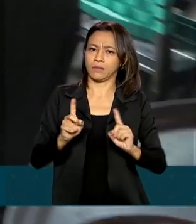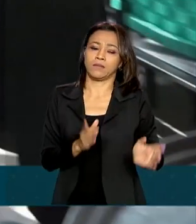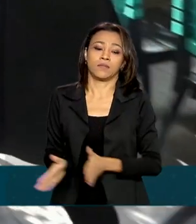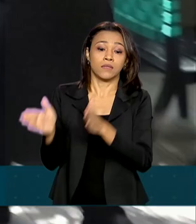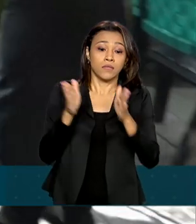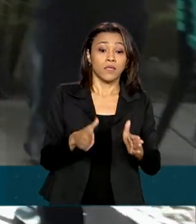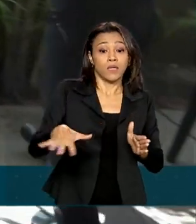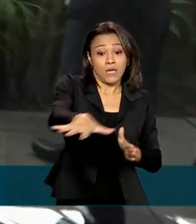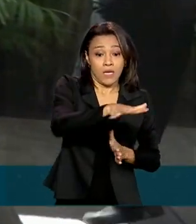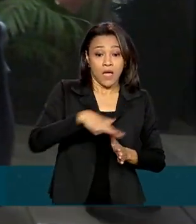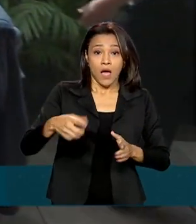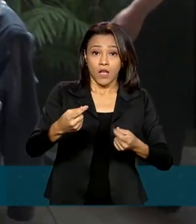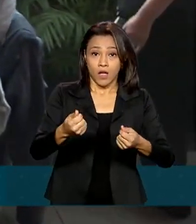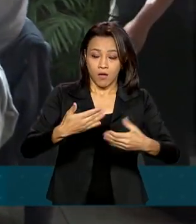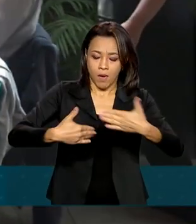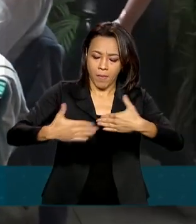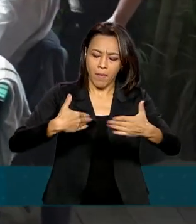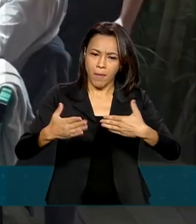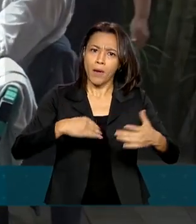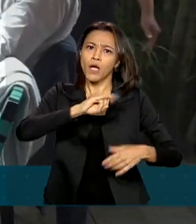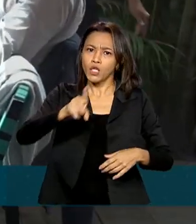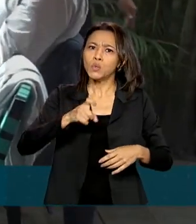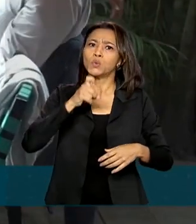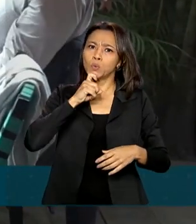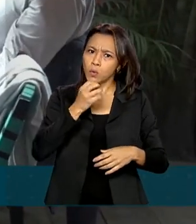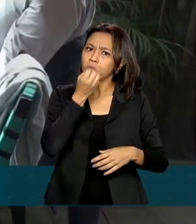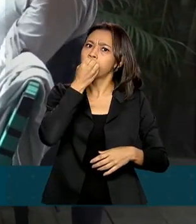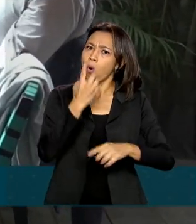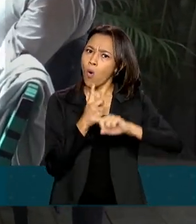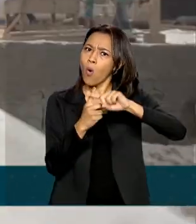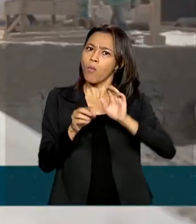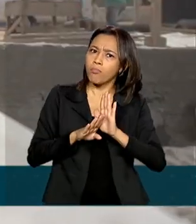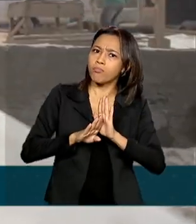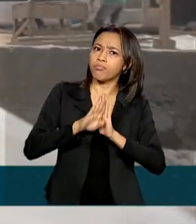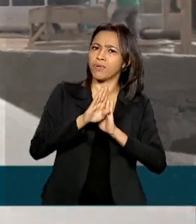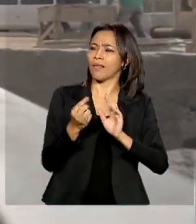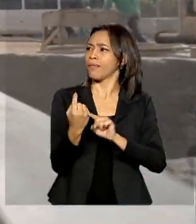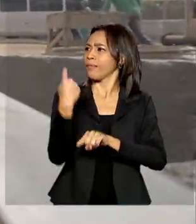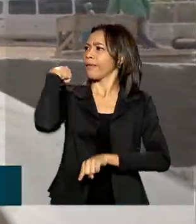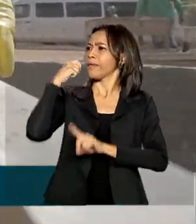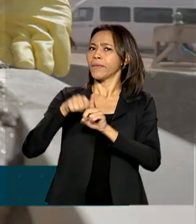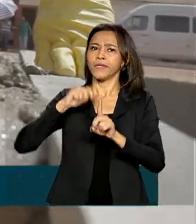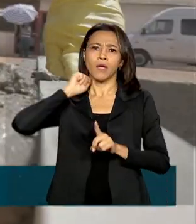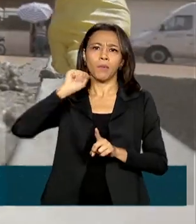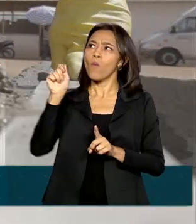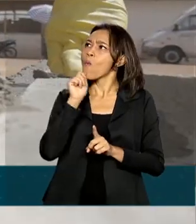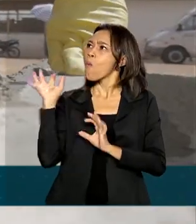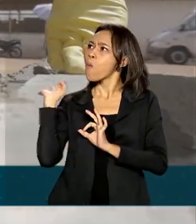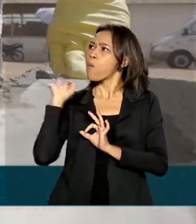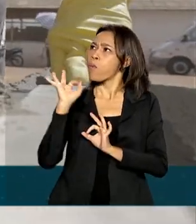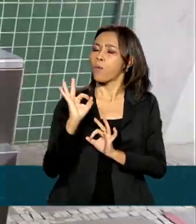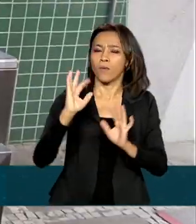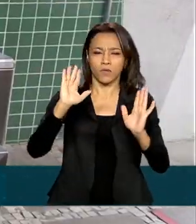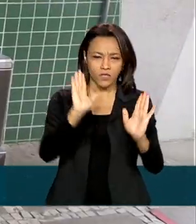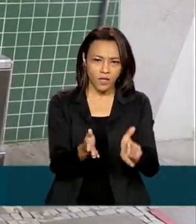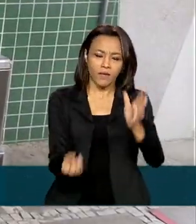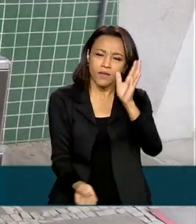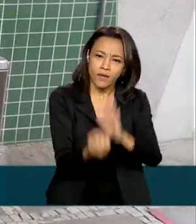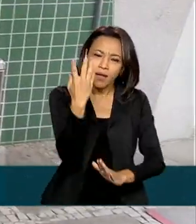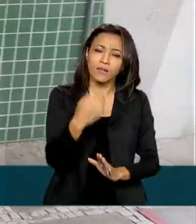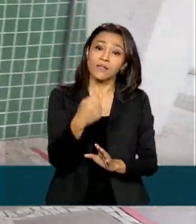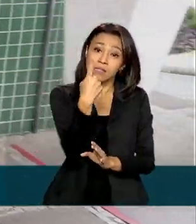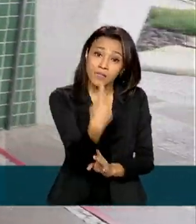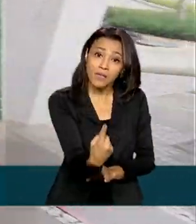desempenho positivo em julho, o que não acontecia desde abril. Foram criadas mais de 131 mil